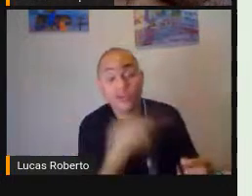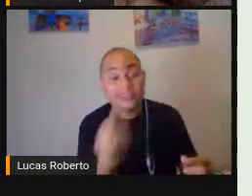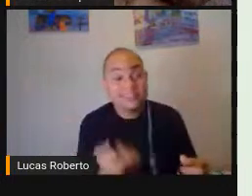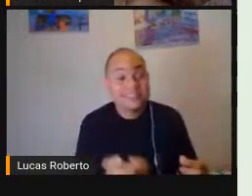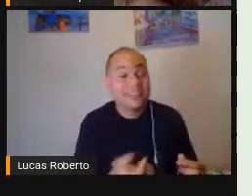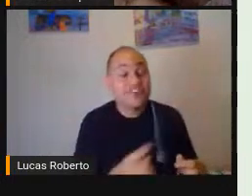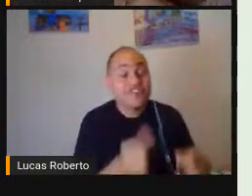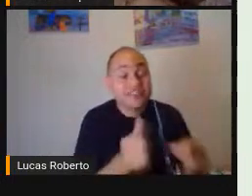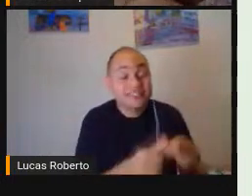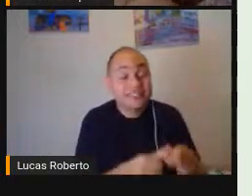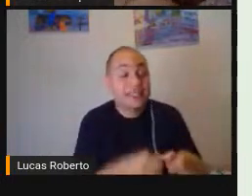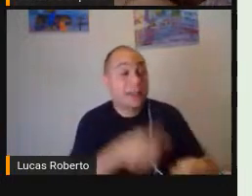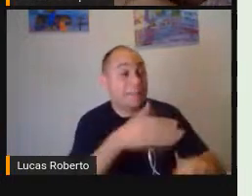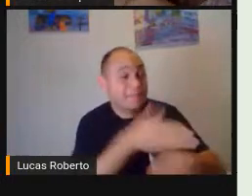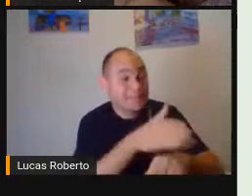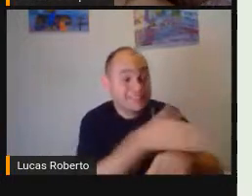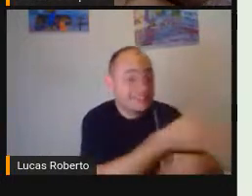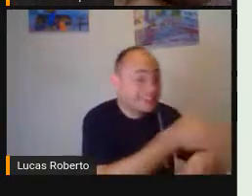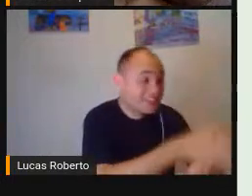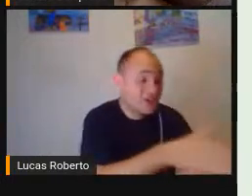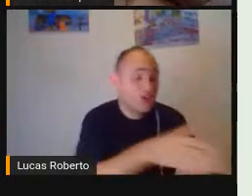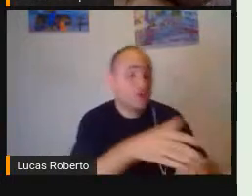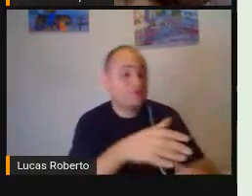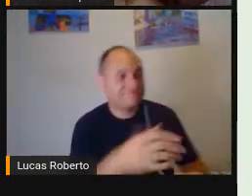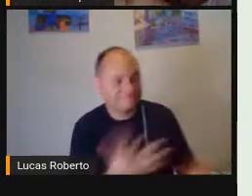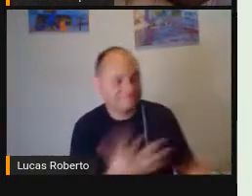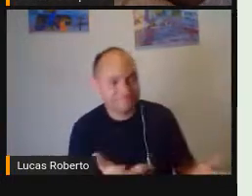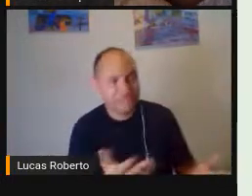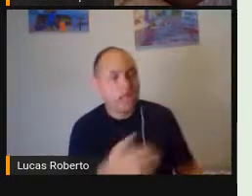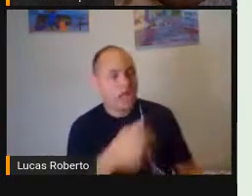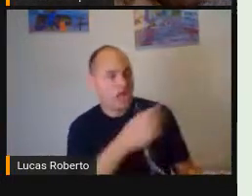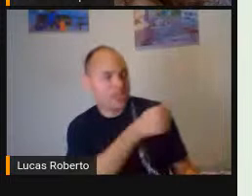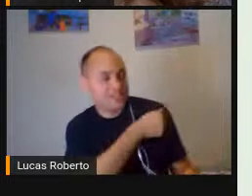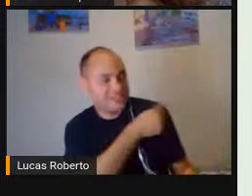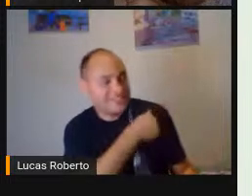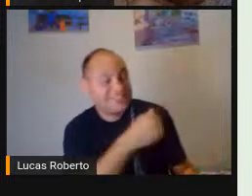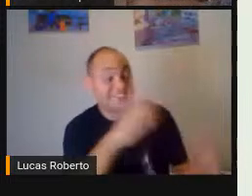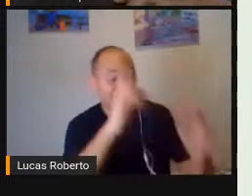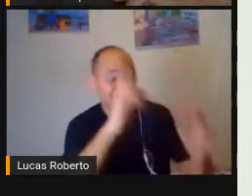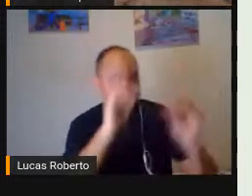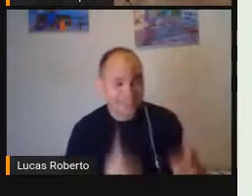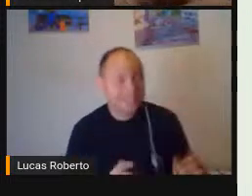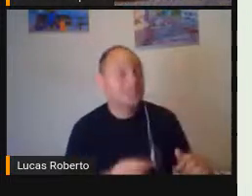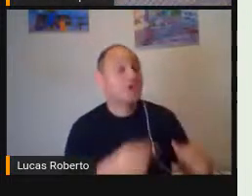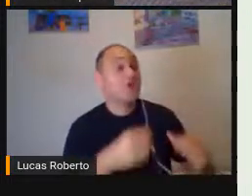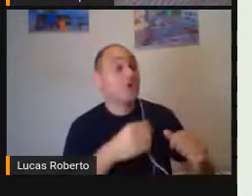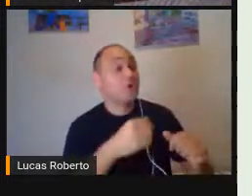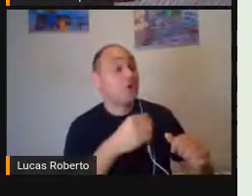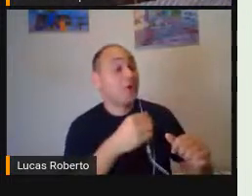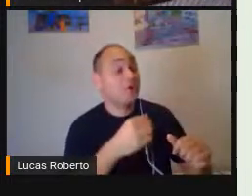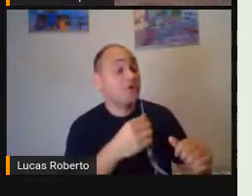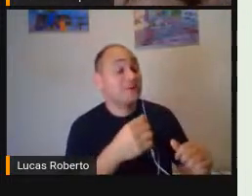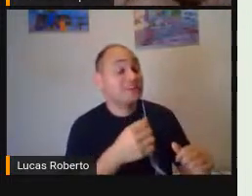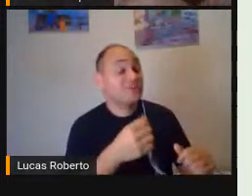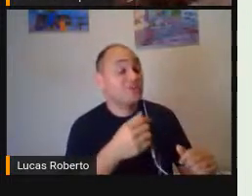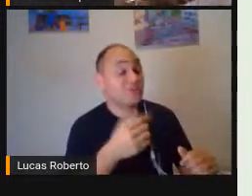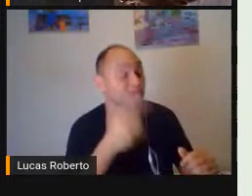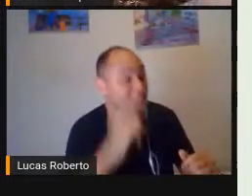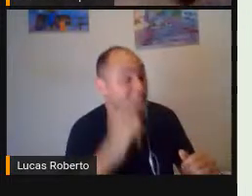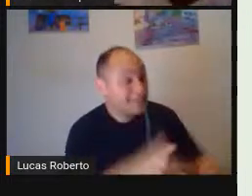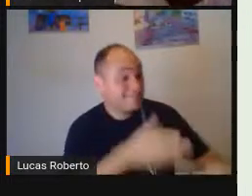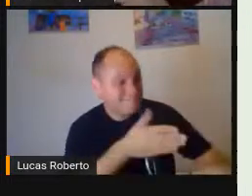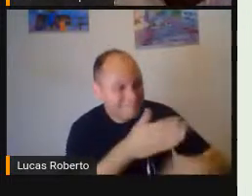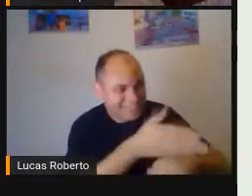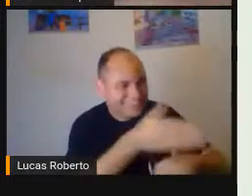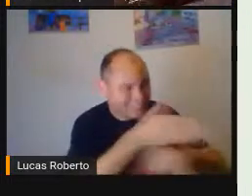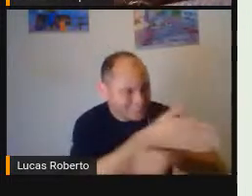deficiência Para que ela participe Ela precisa Se comunicar Então é Que comunicar Falando Nem